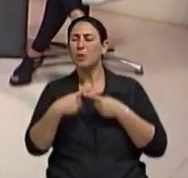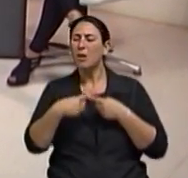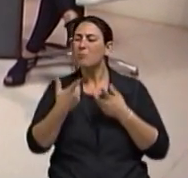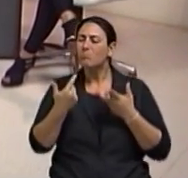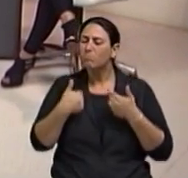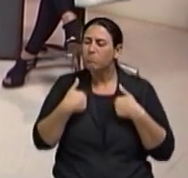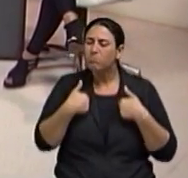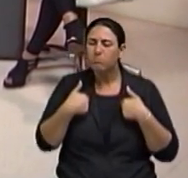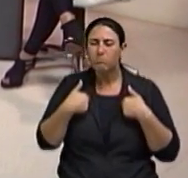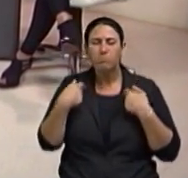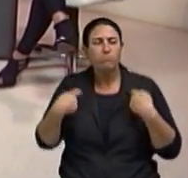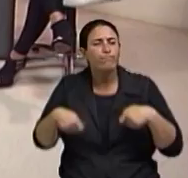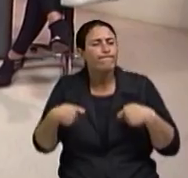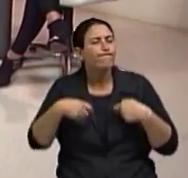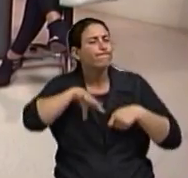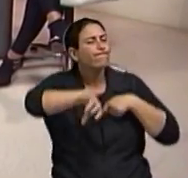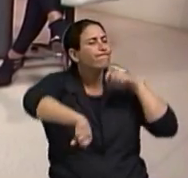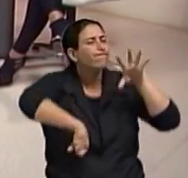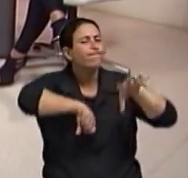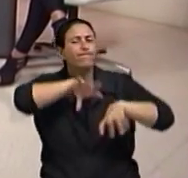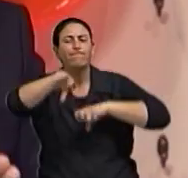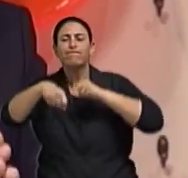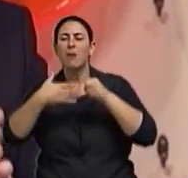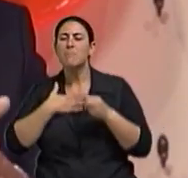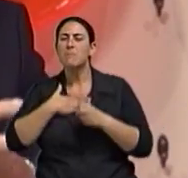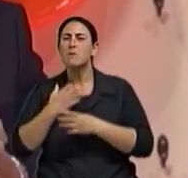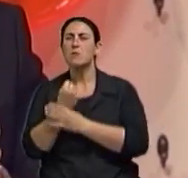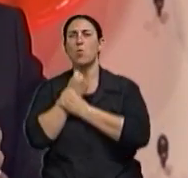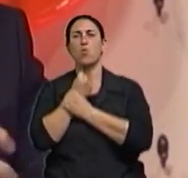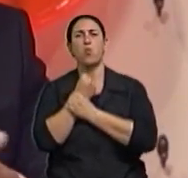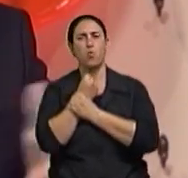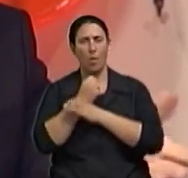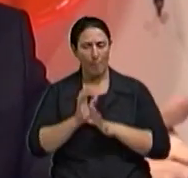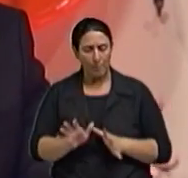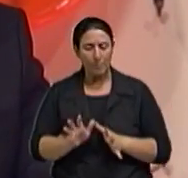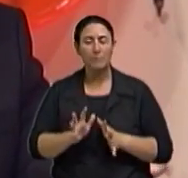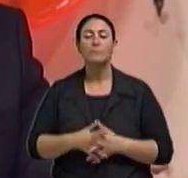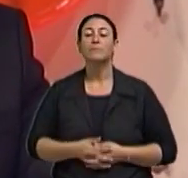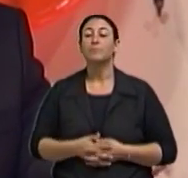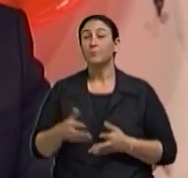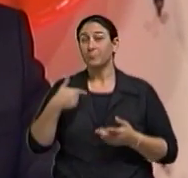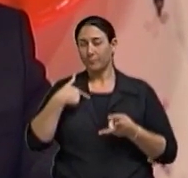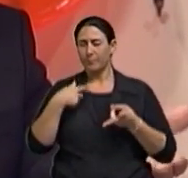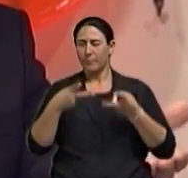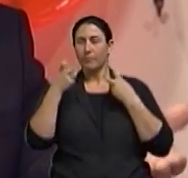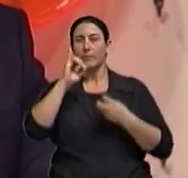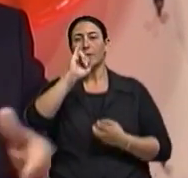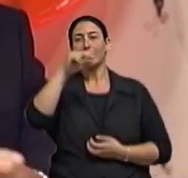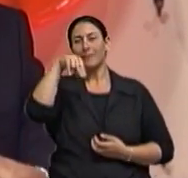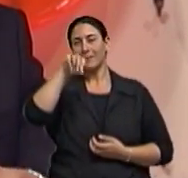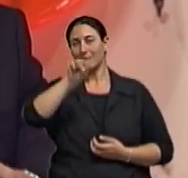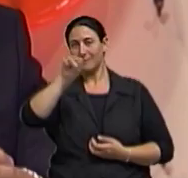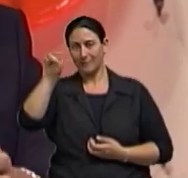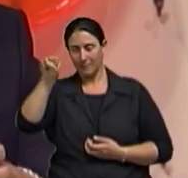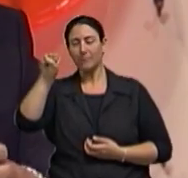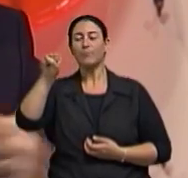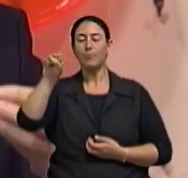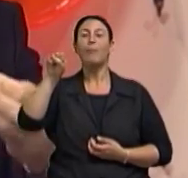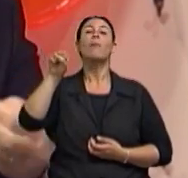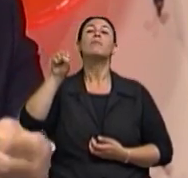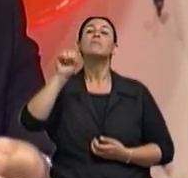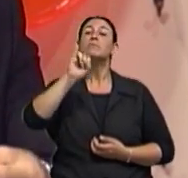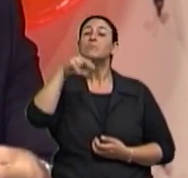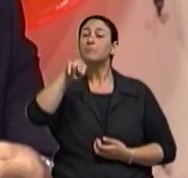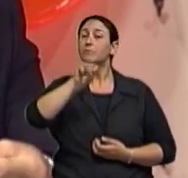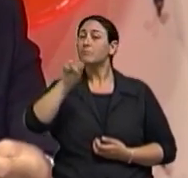possa buscar de segurança. Então, eu noto que muitas vezes o INSS, a Previdência Pública, não